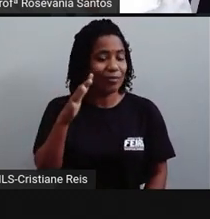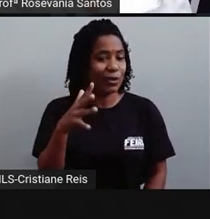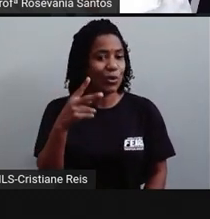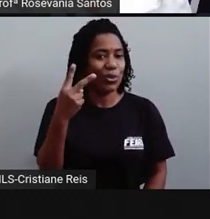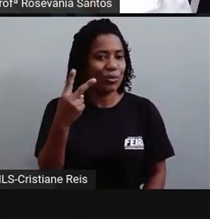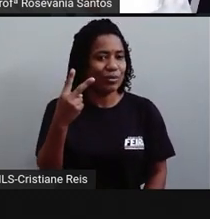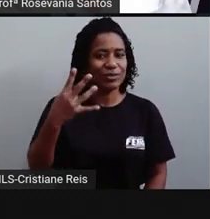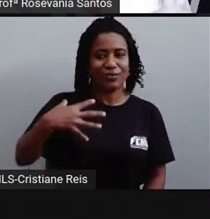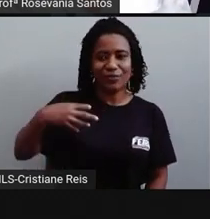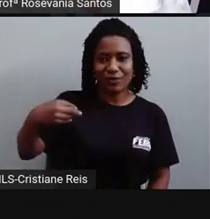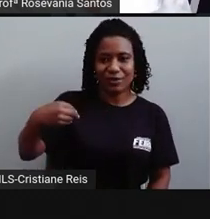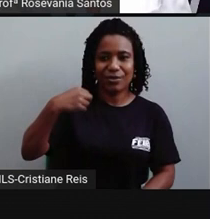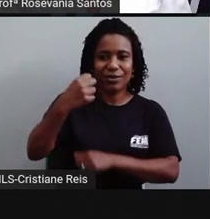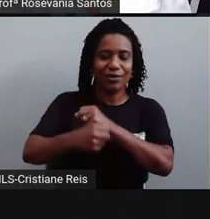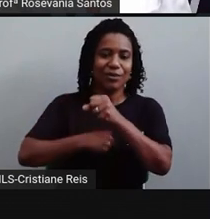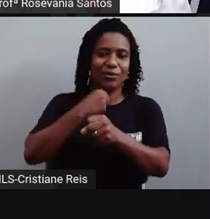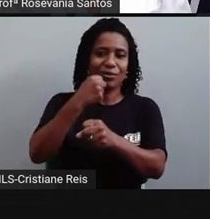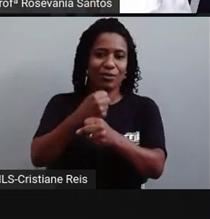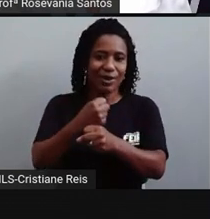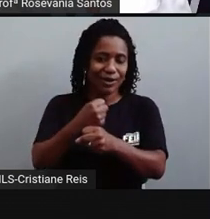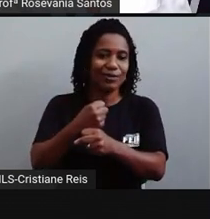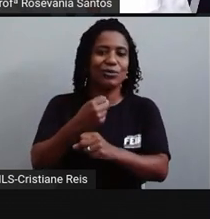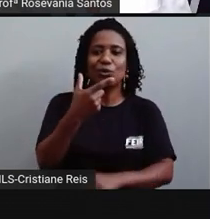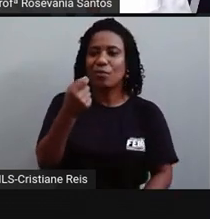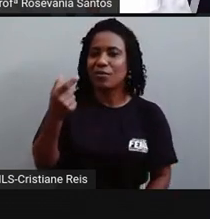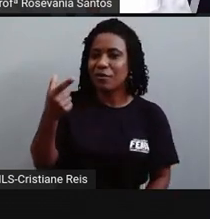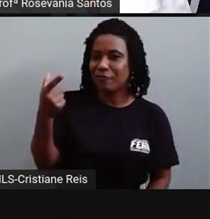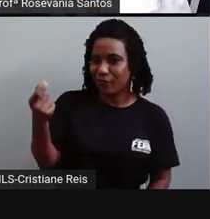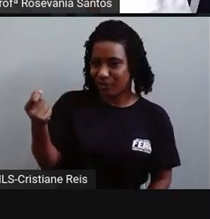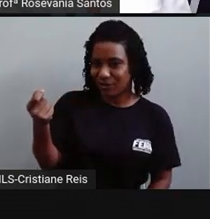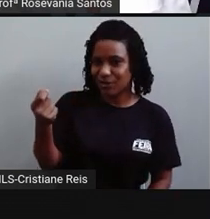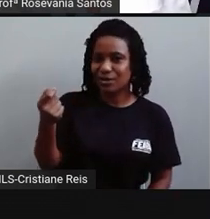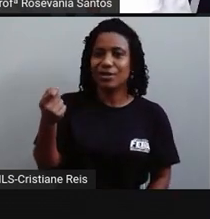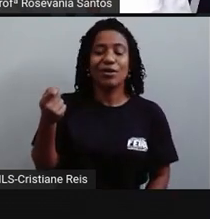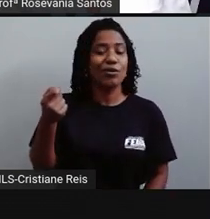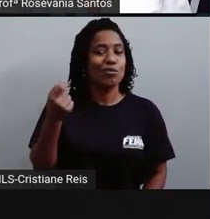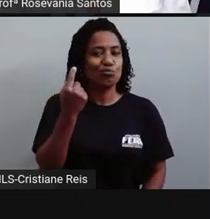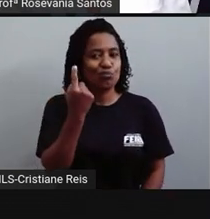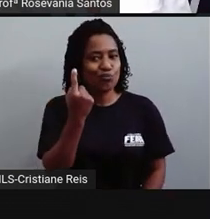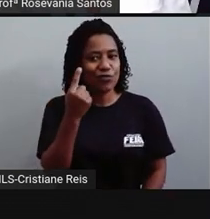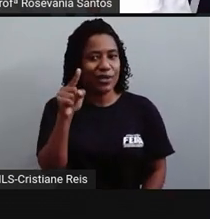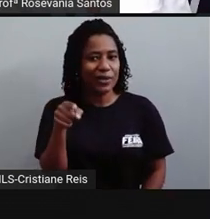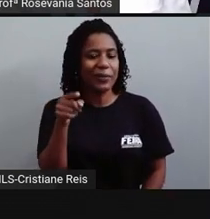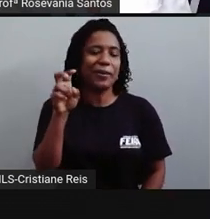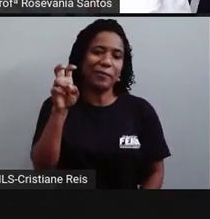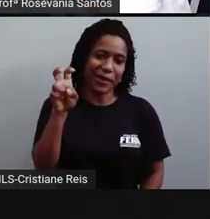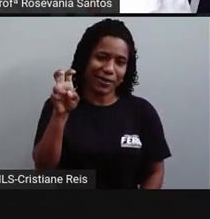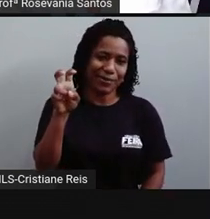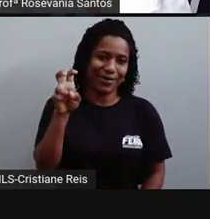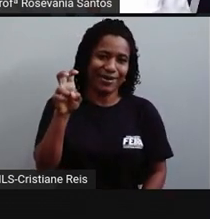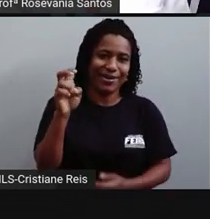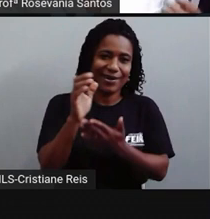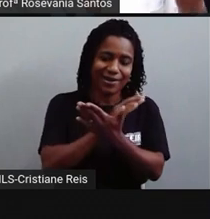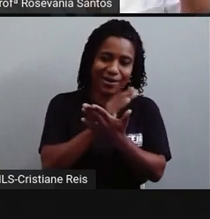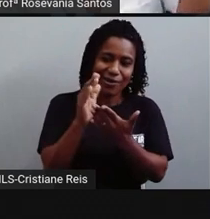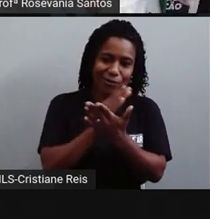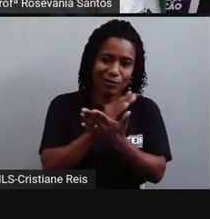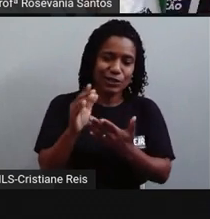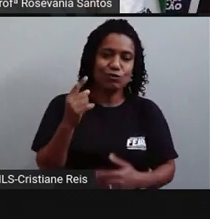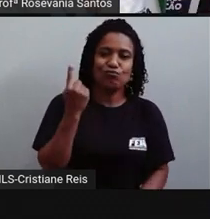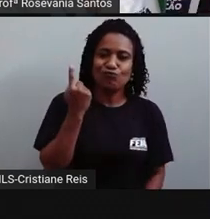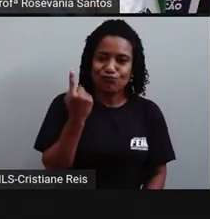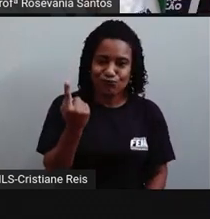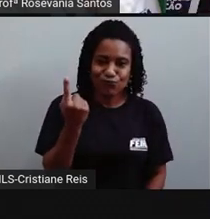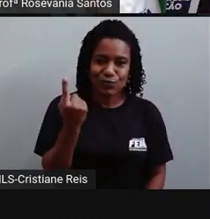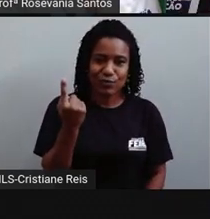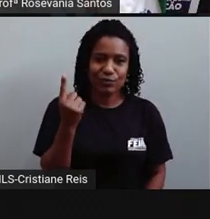E em 2020, em média, um filho e meio, ou seja, tem gente que passou a ter somente